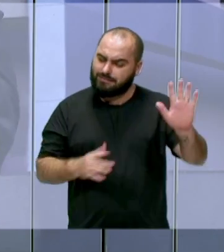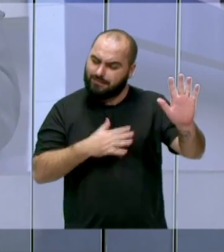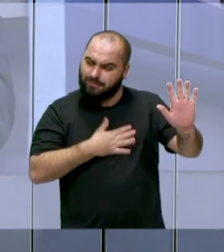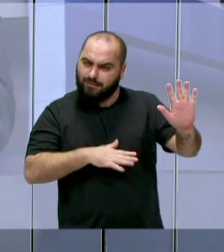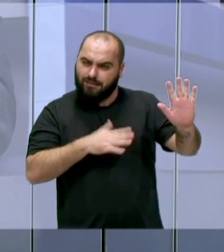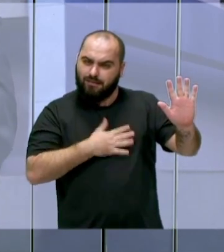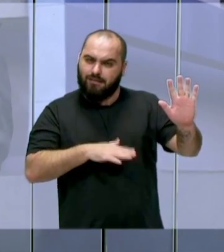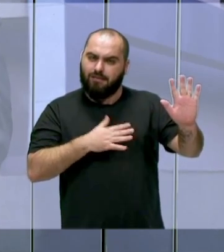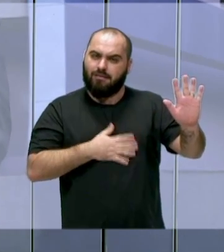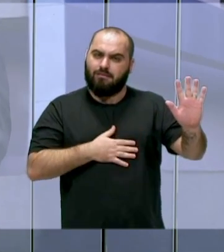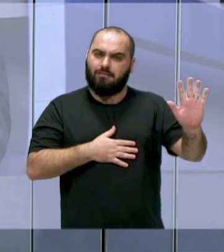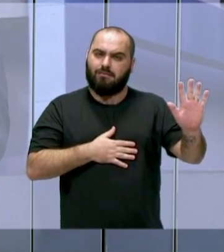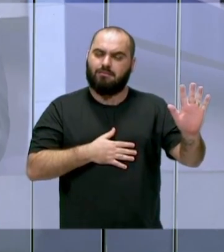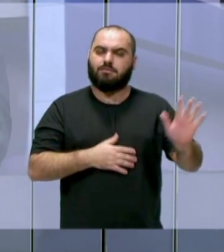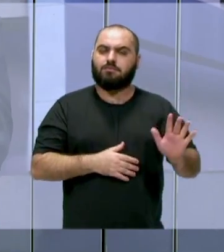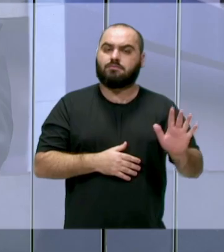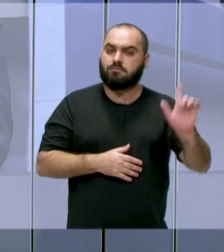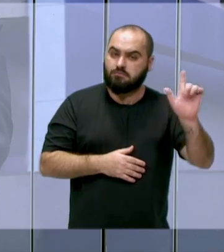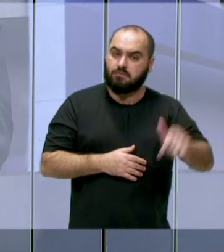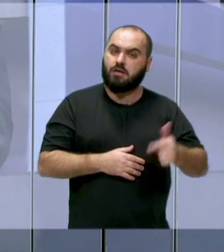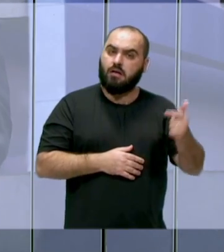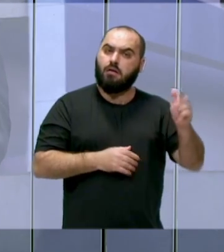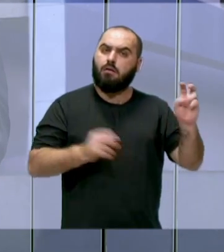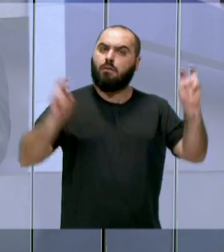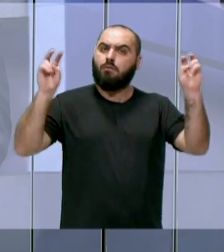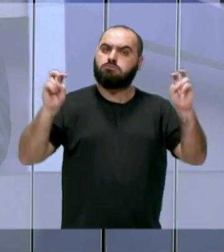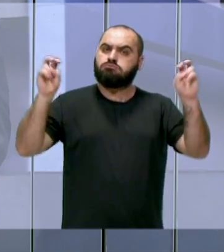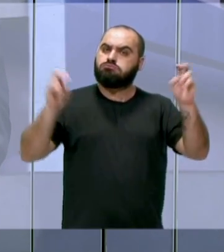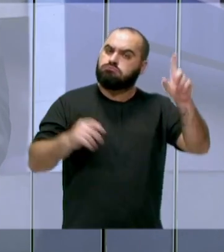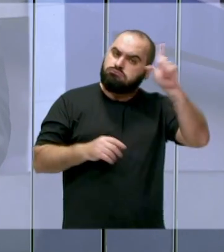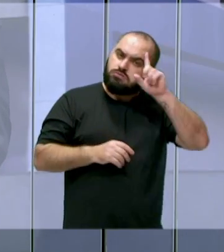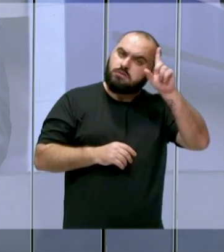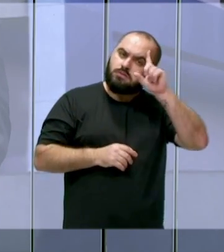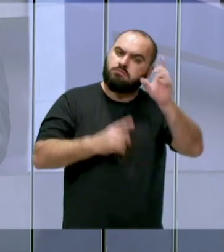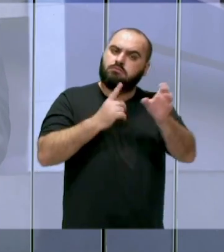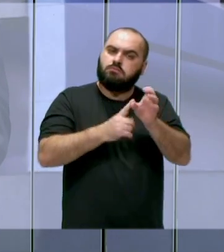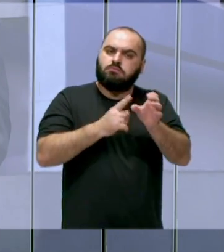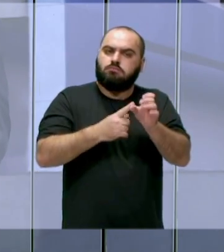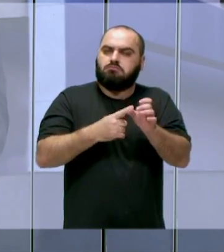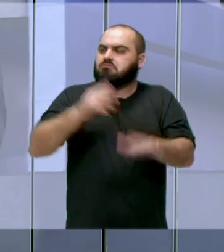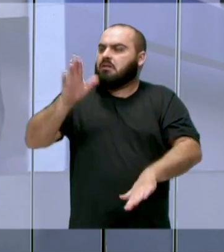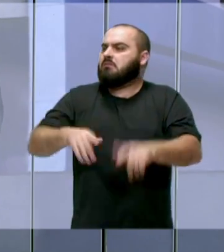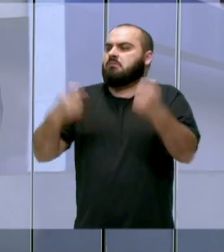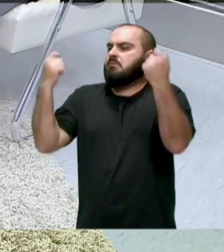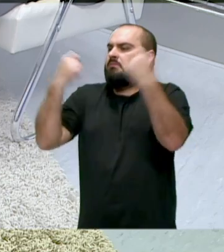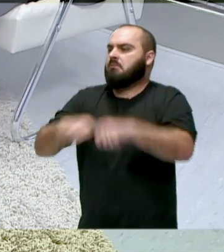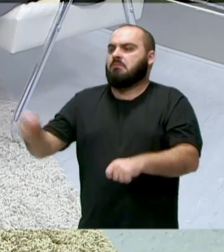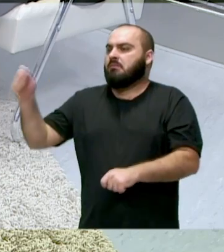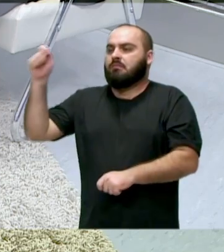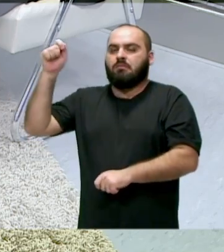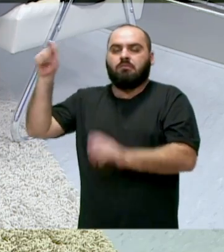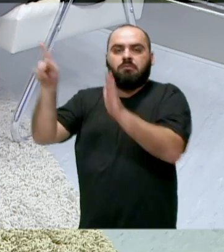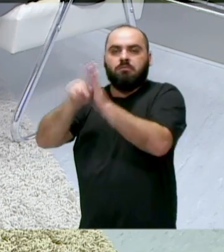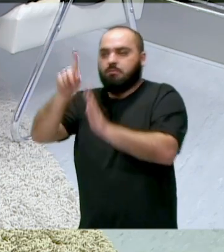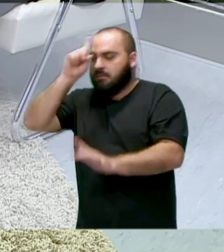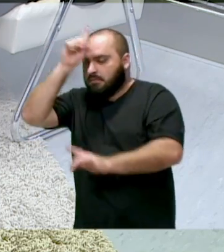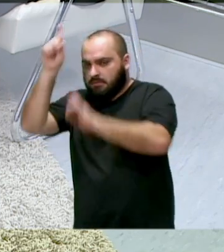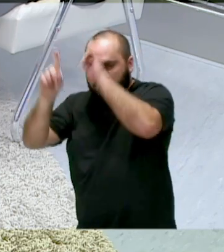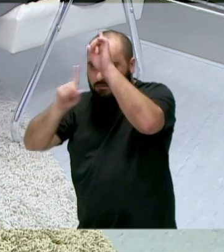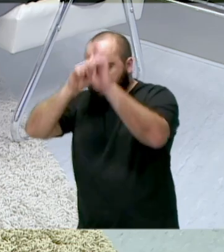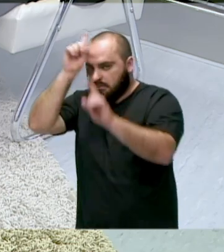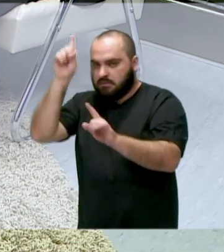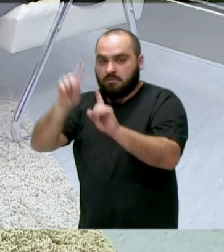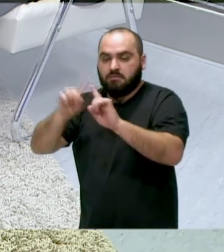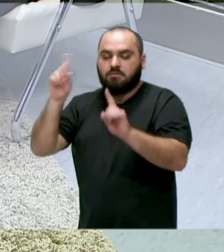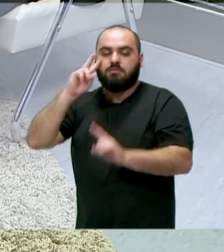não faz tanta diferença assim, porque são questões do dia a dia da nossa cidade que, às vezes, nem precisa entrar no mérito ideológico, mas sim olhar para o que